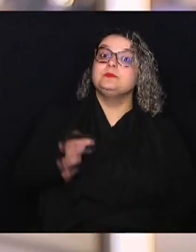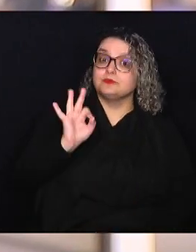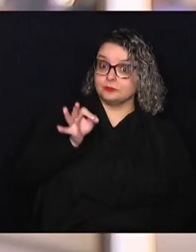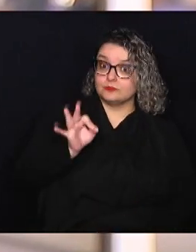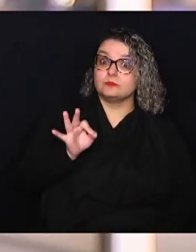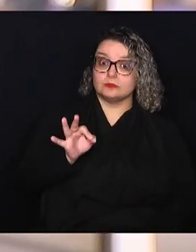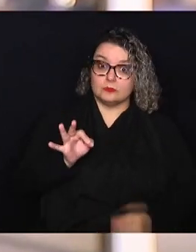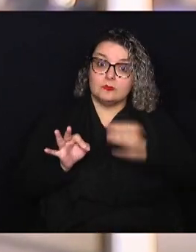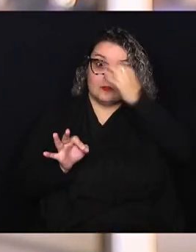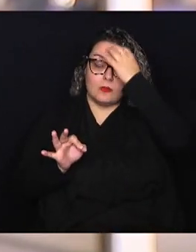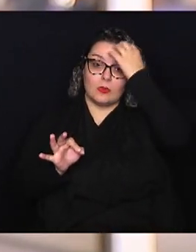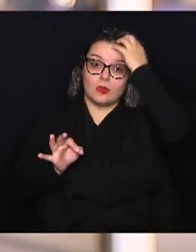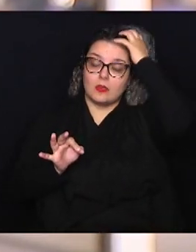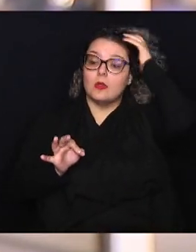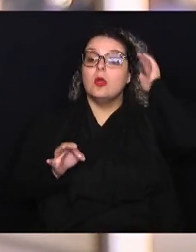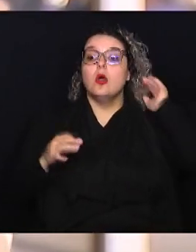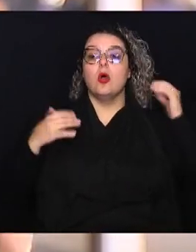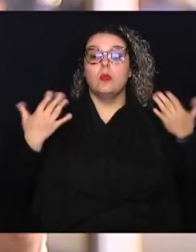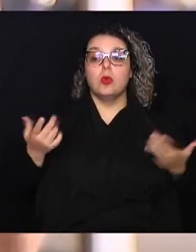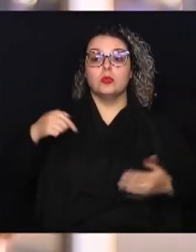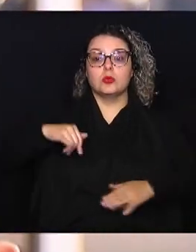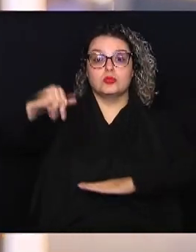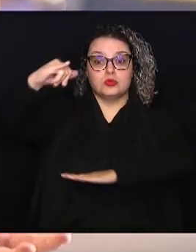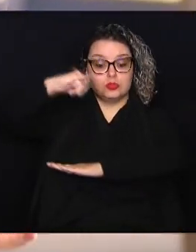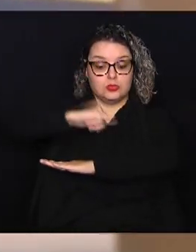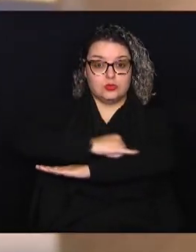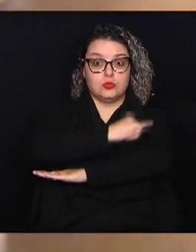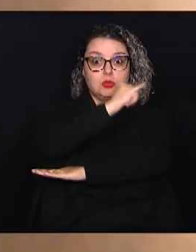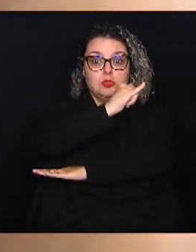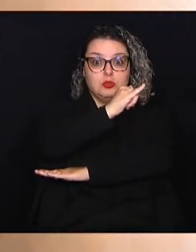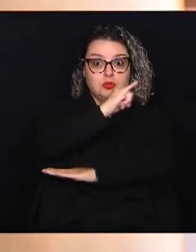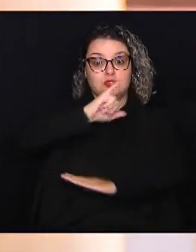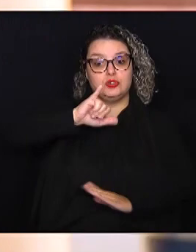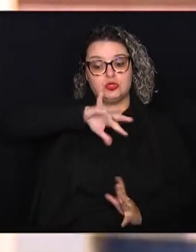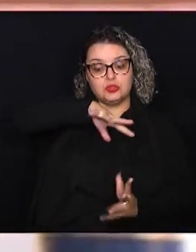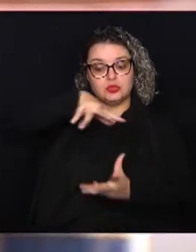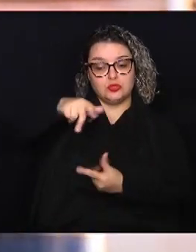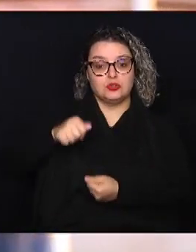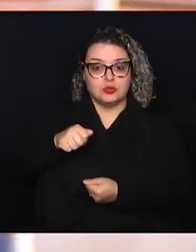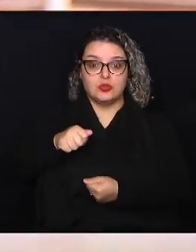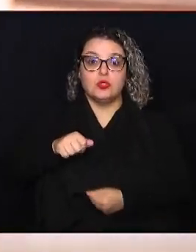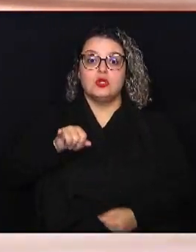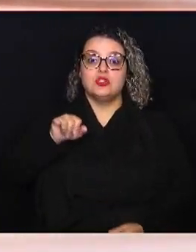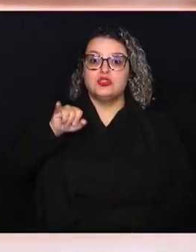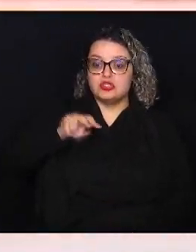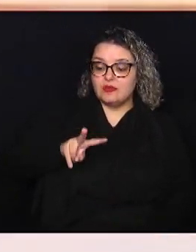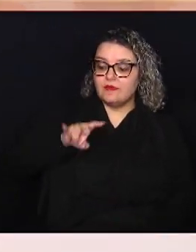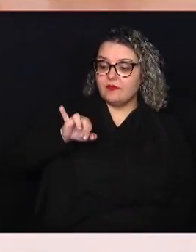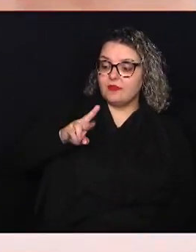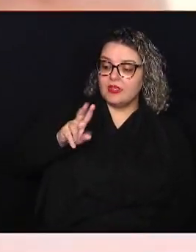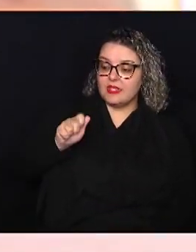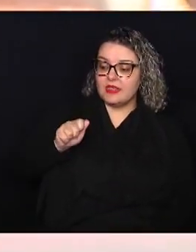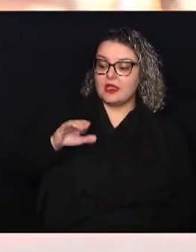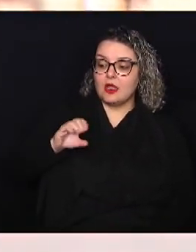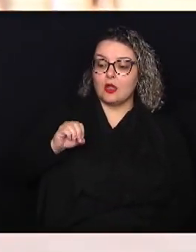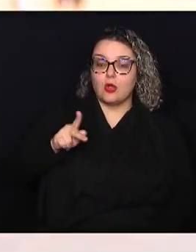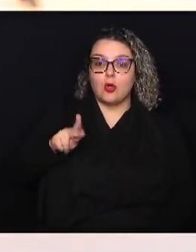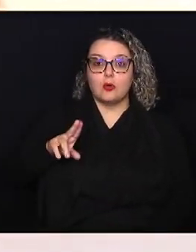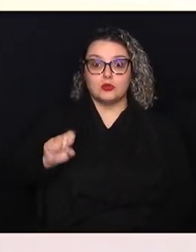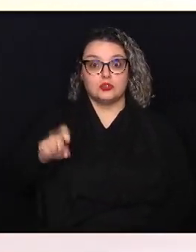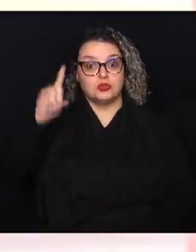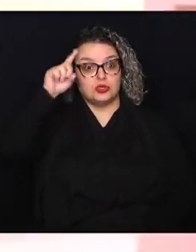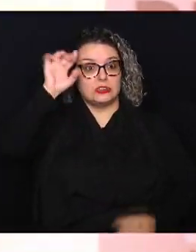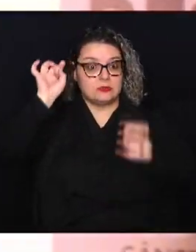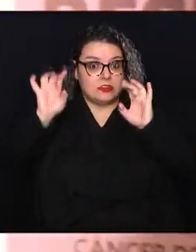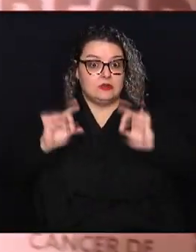é isso mesmo. Bom, nós estamos aqui no Aeroporto Internacional de Viracopos, por conta desse dia especial, 29 de